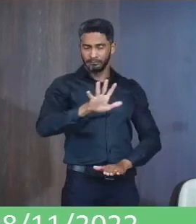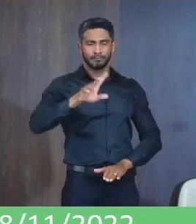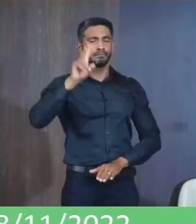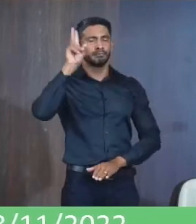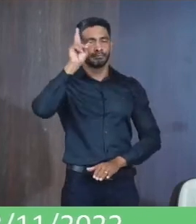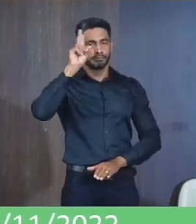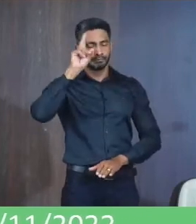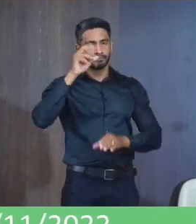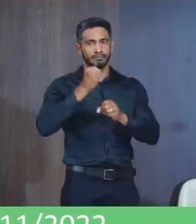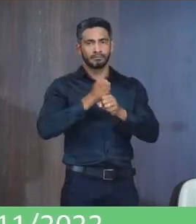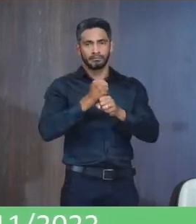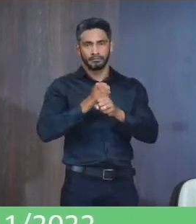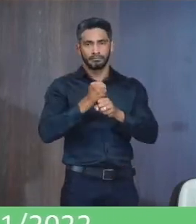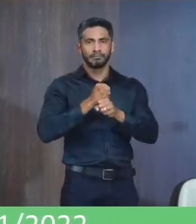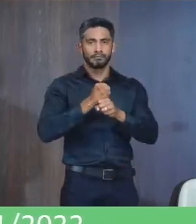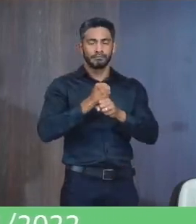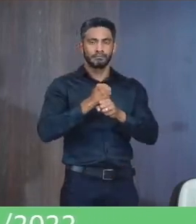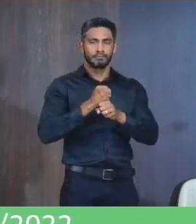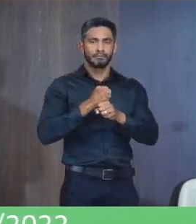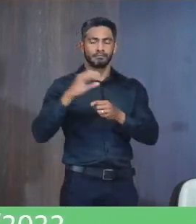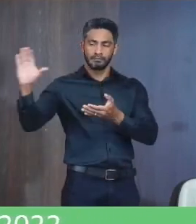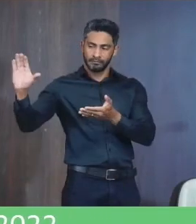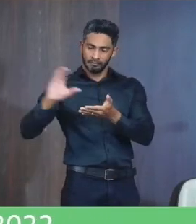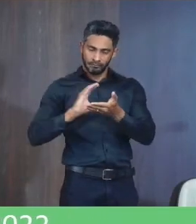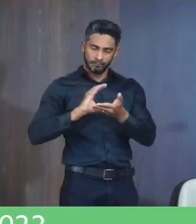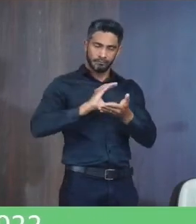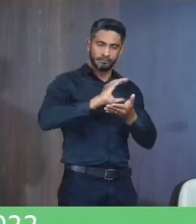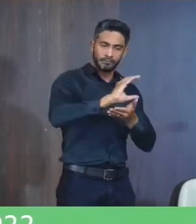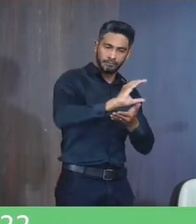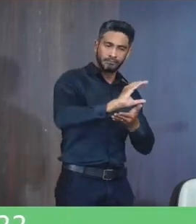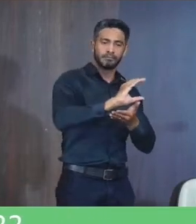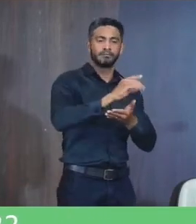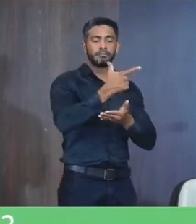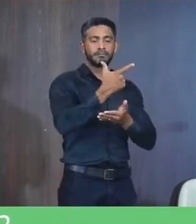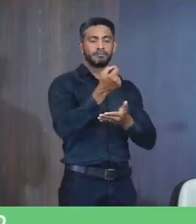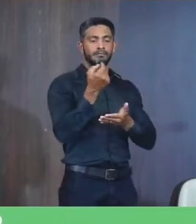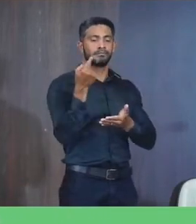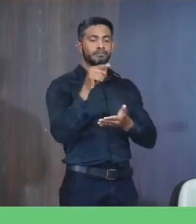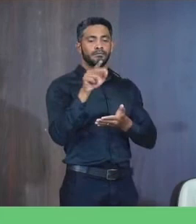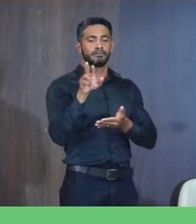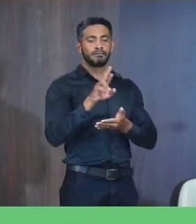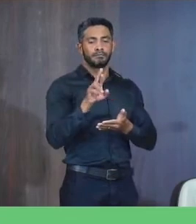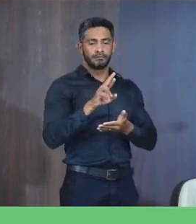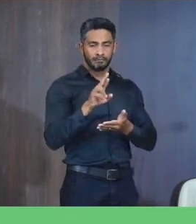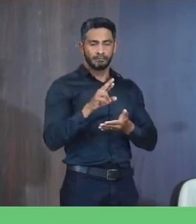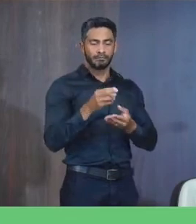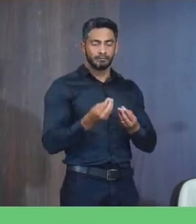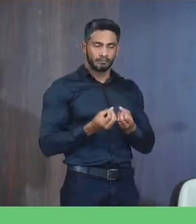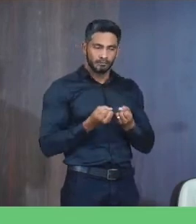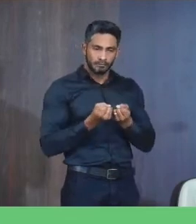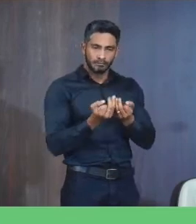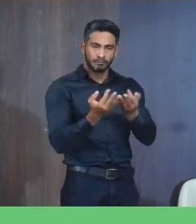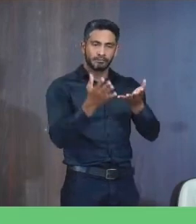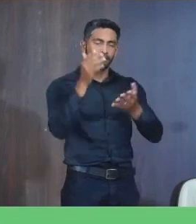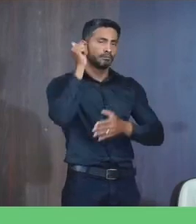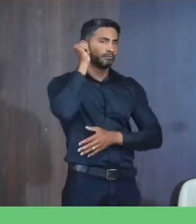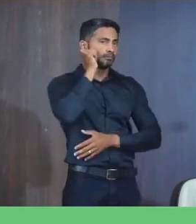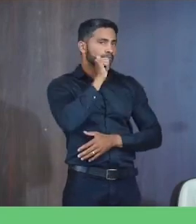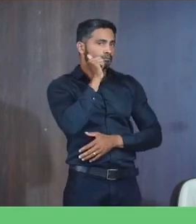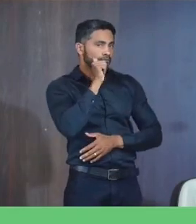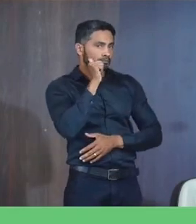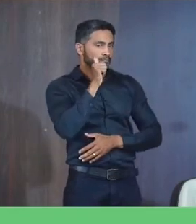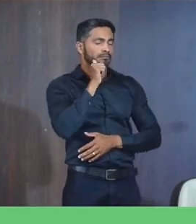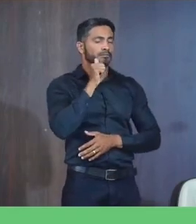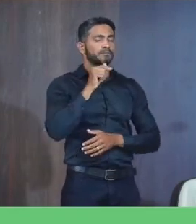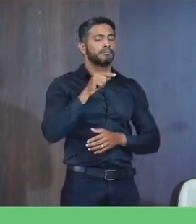recordo No ano passado Eu destinei 20 mil reais Da minha emenda Impositiva Para também Distribuir Para as mulheres Que